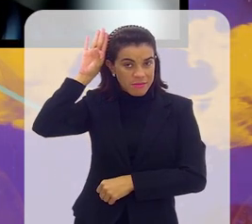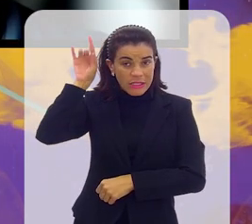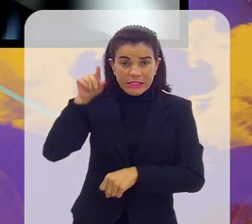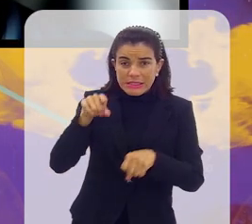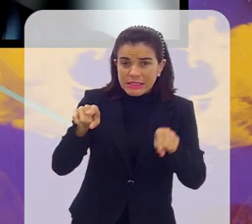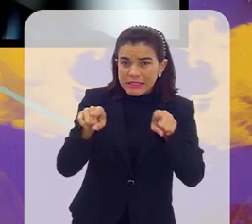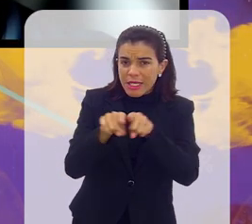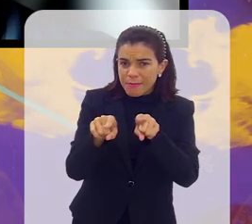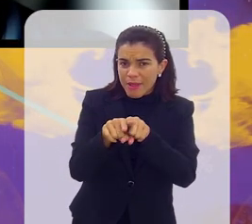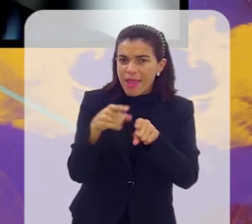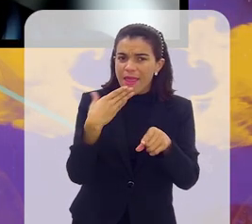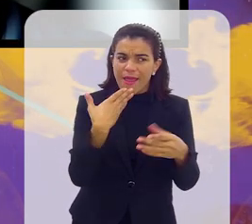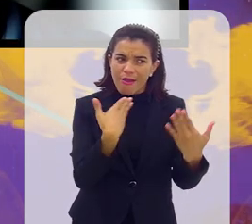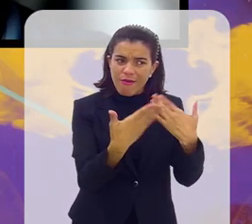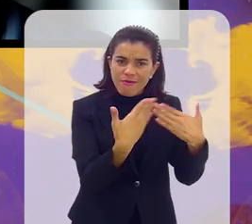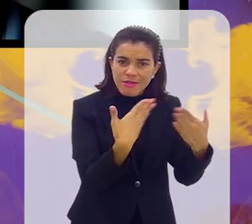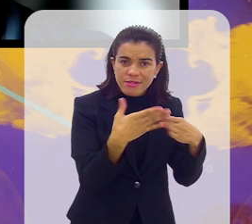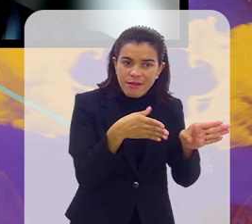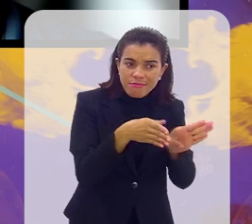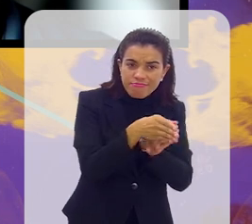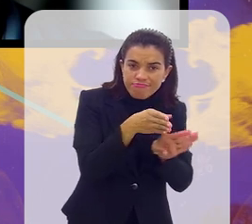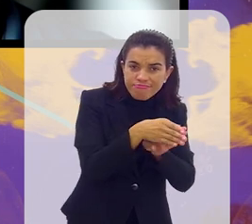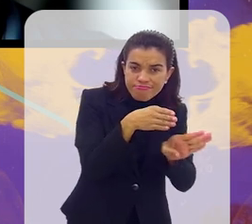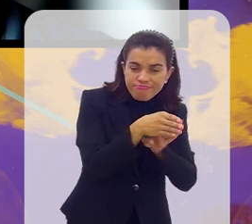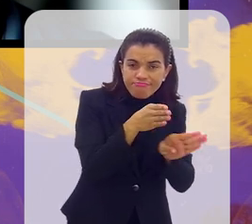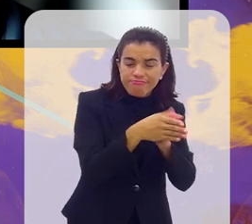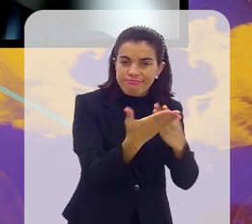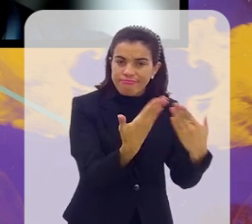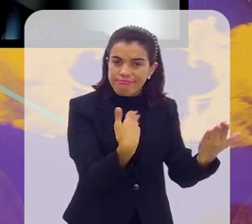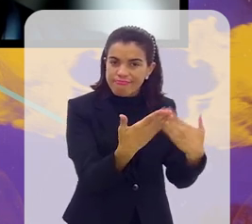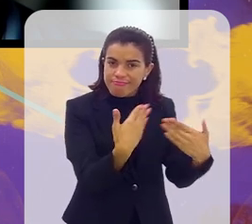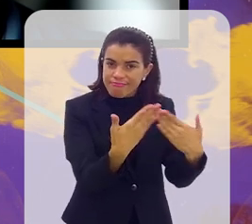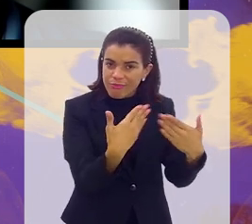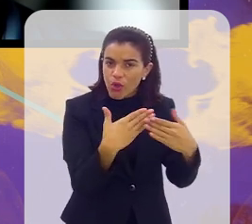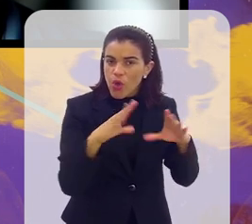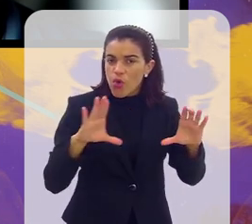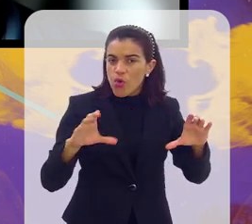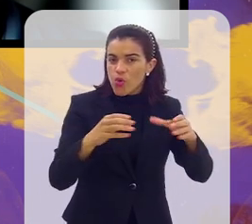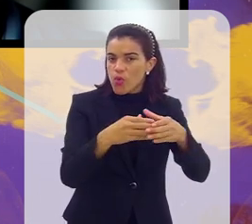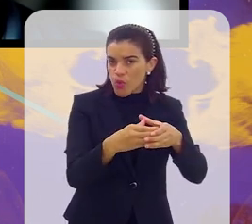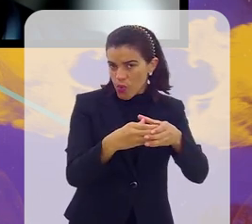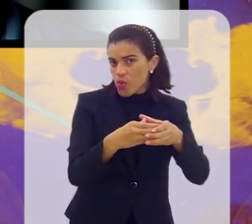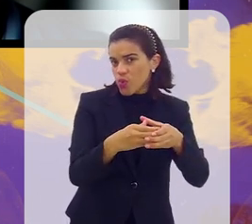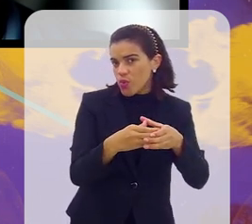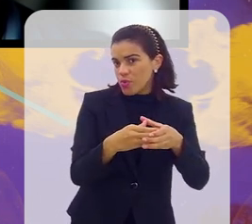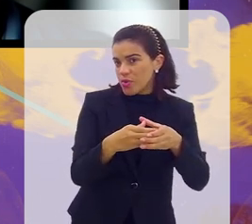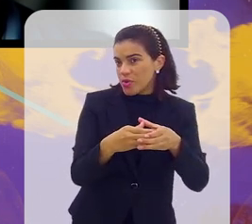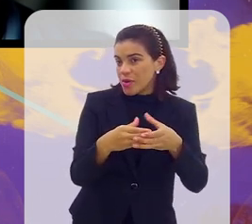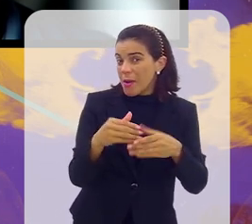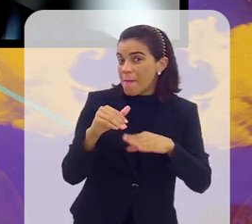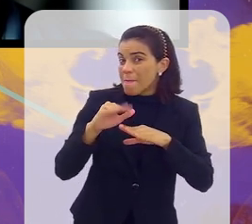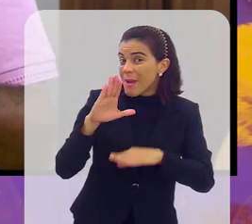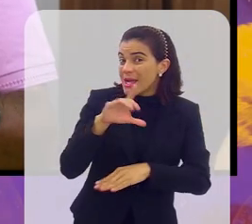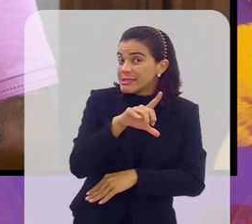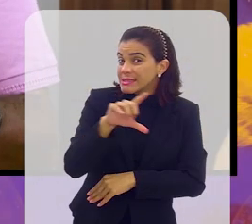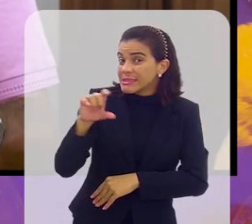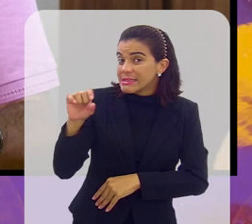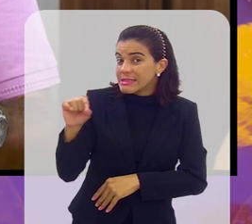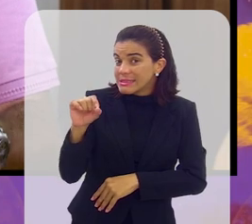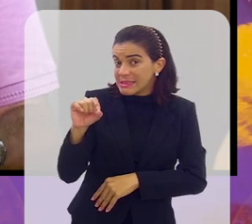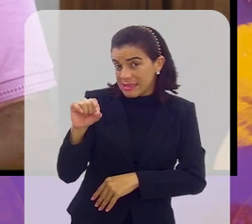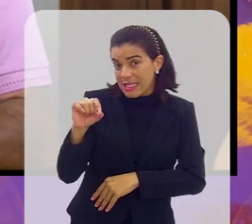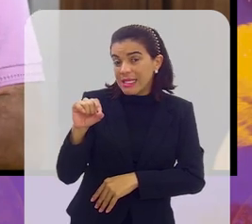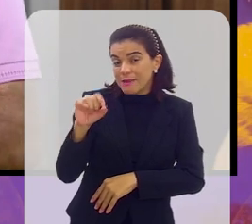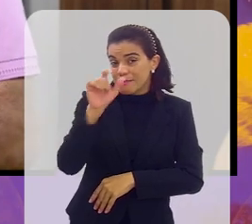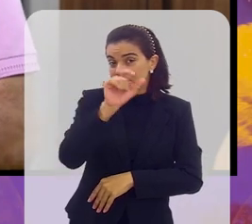também é falado, é, digamos assim, conversado com os integrantes, digo para você, são mais de